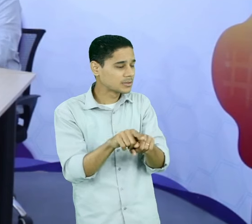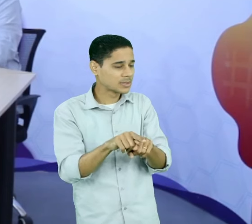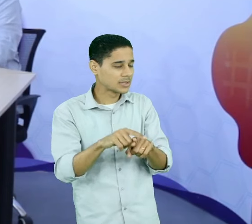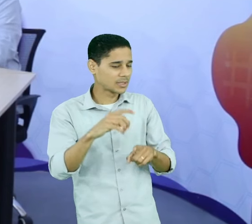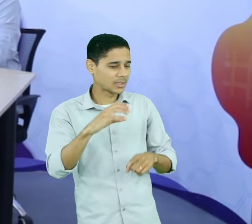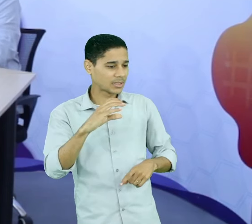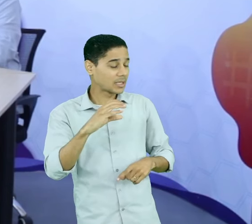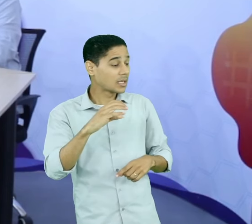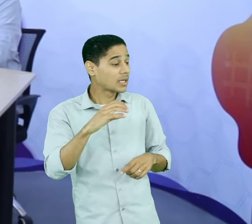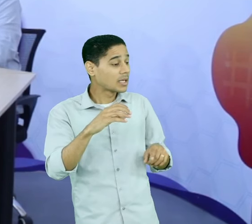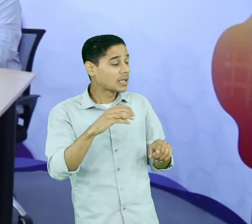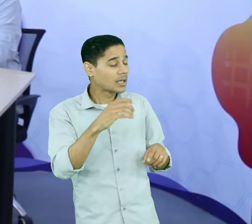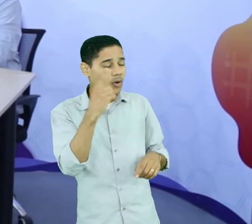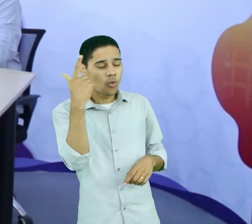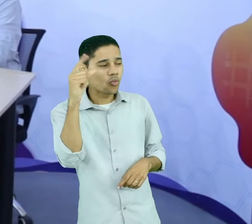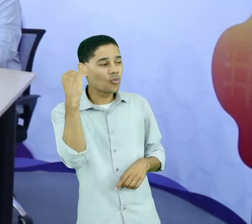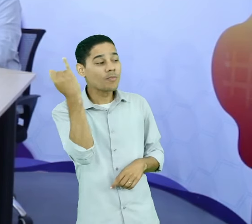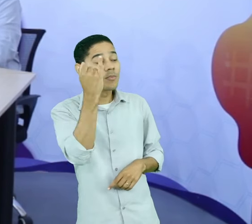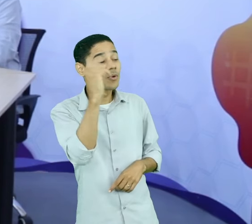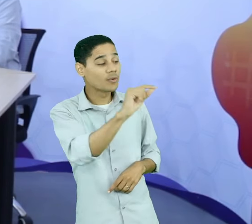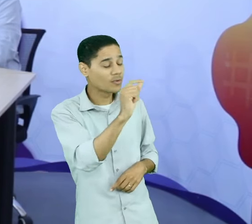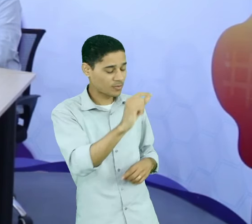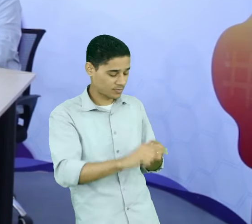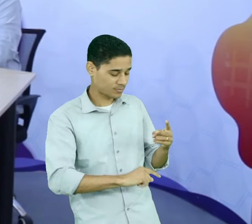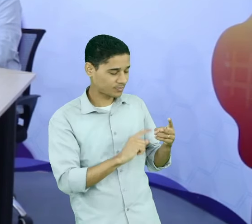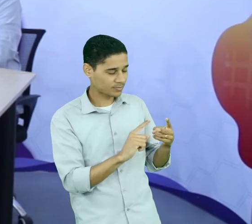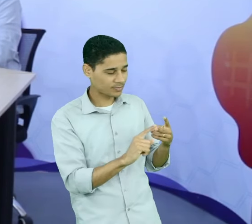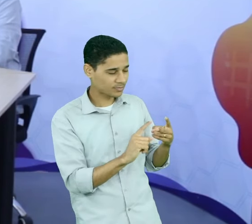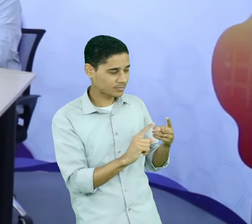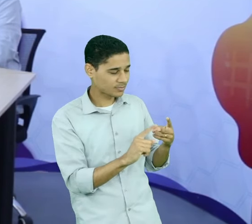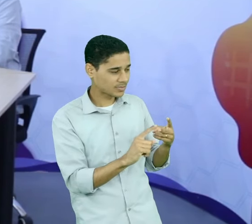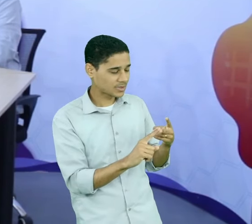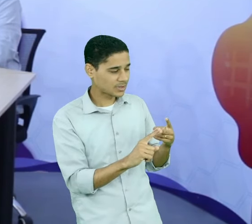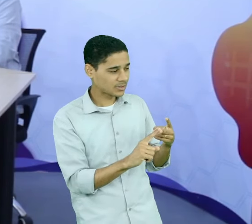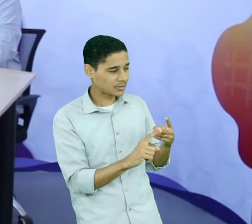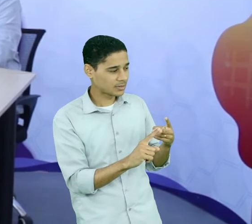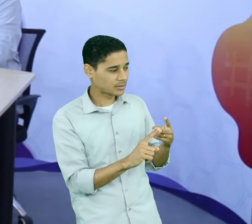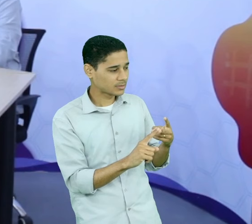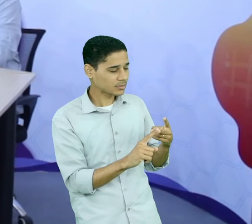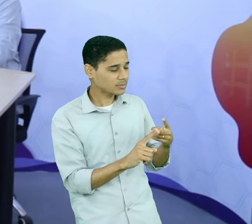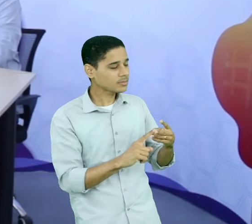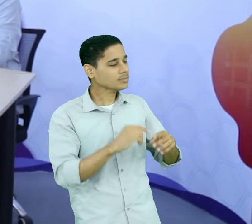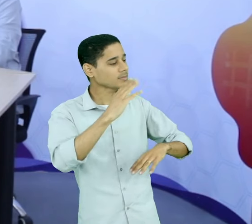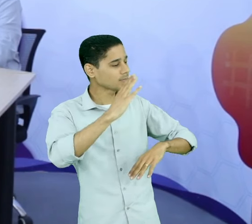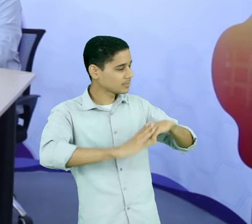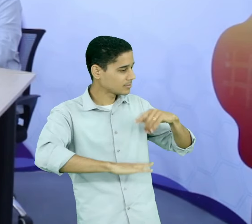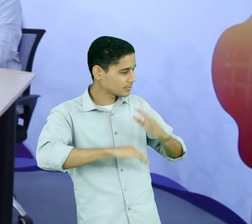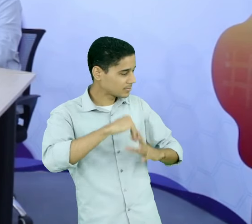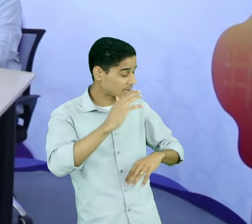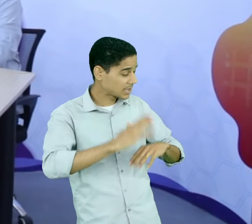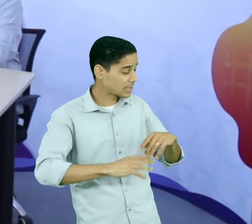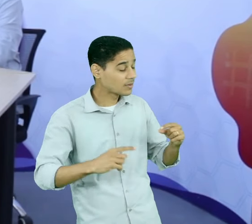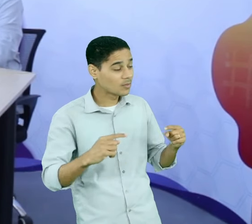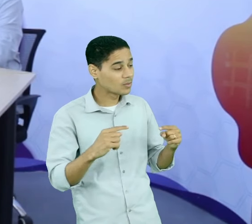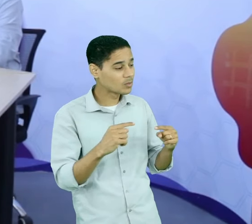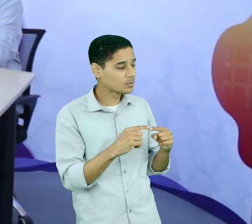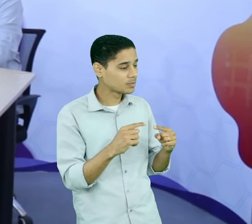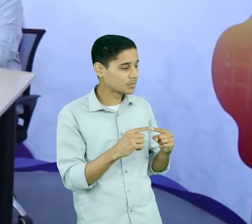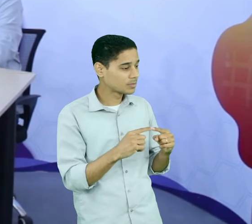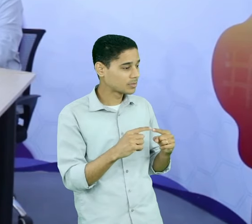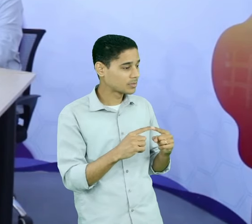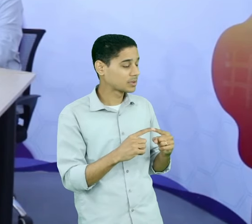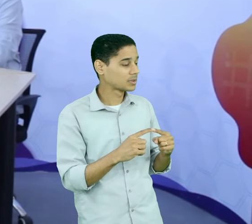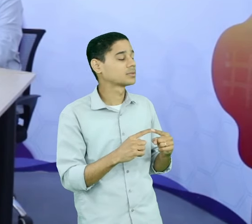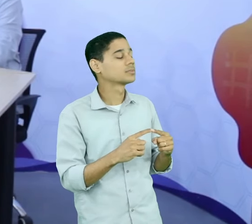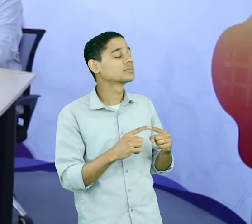são as habilidades ligadas à data-driven. Ou seja, habilidades